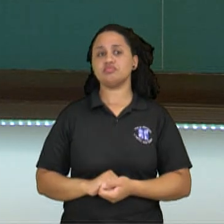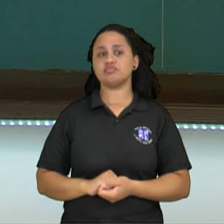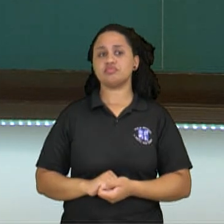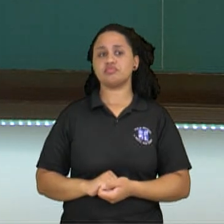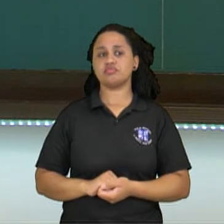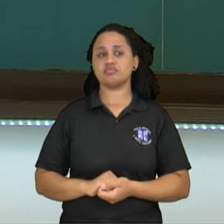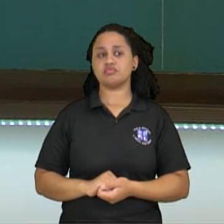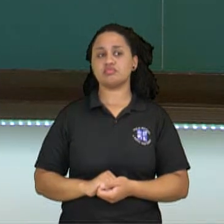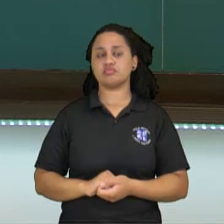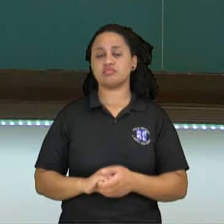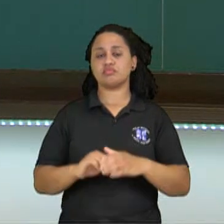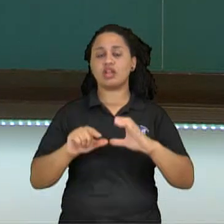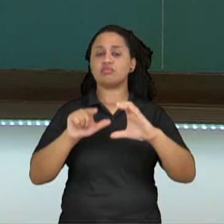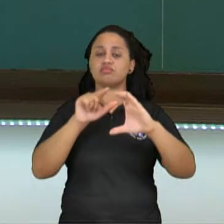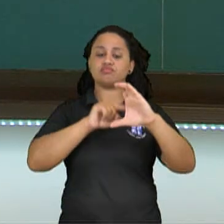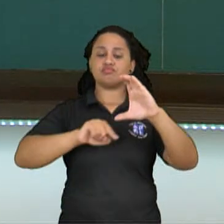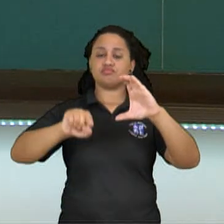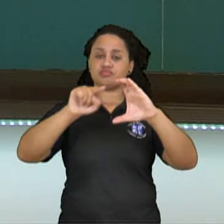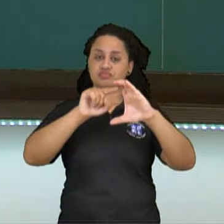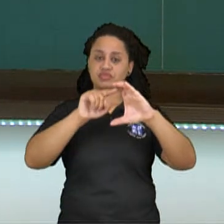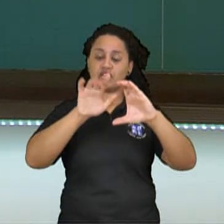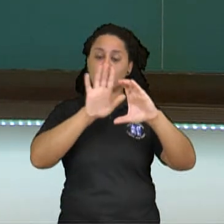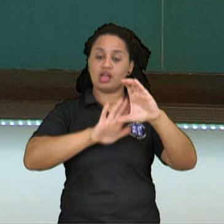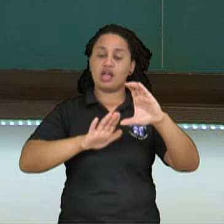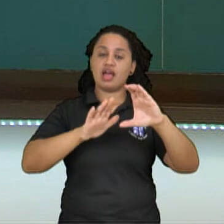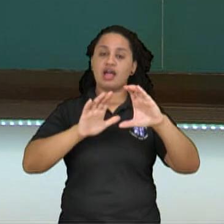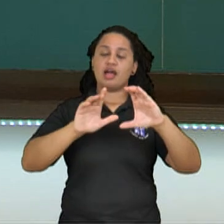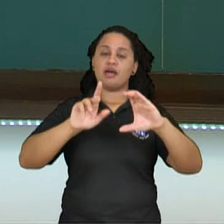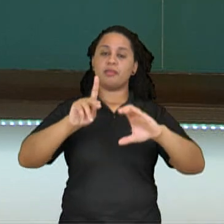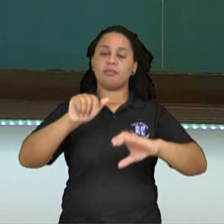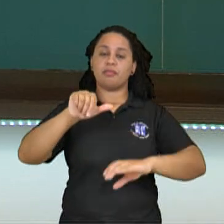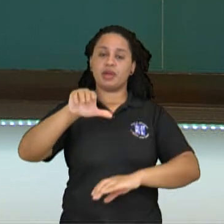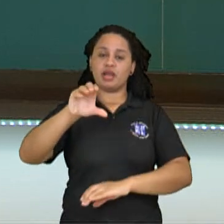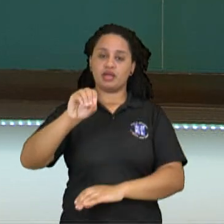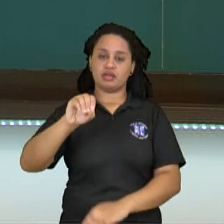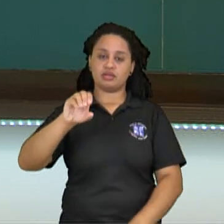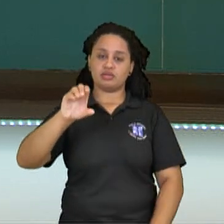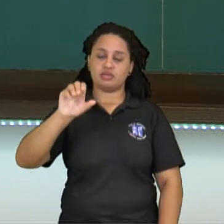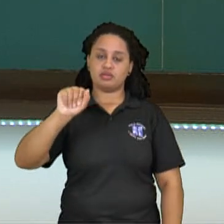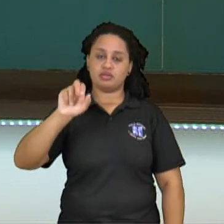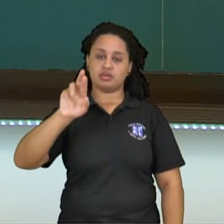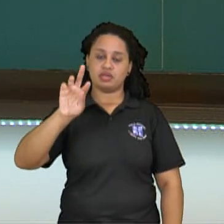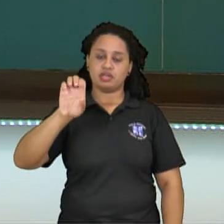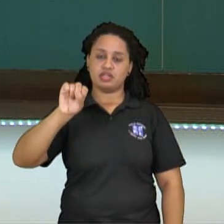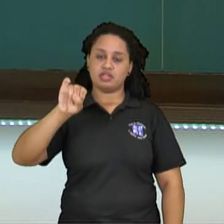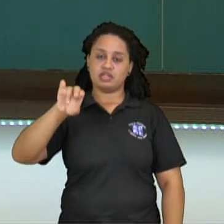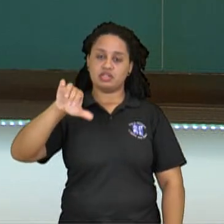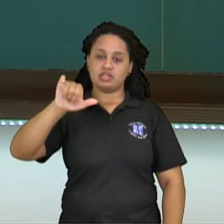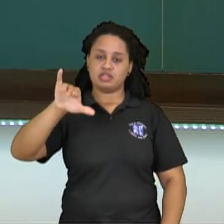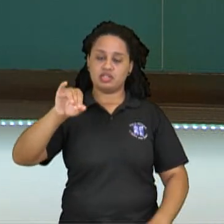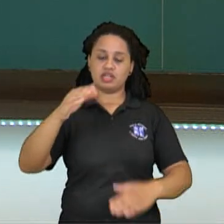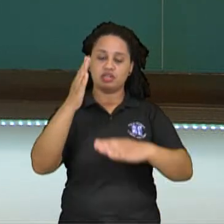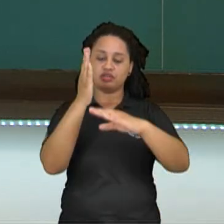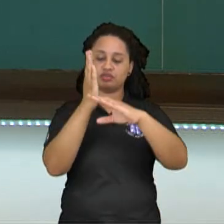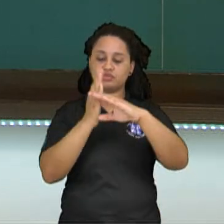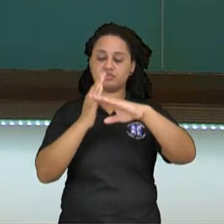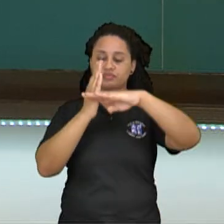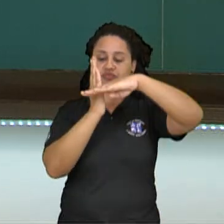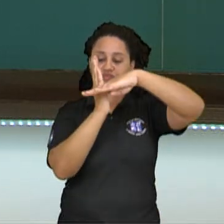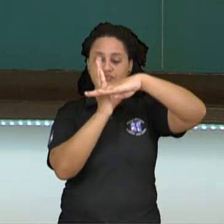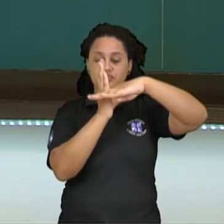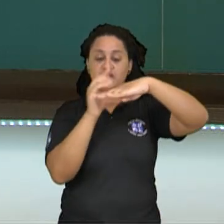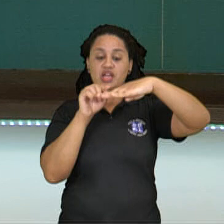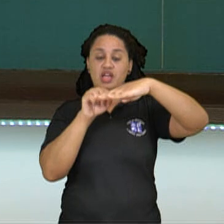localizada no plano cartesiano, o seu centro coincide com a origem desse plano